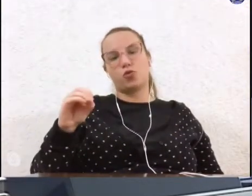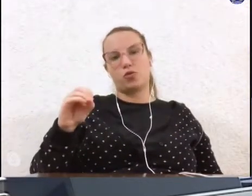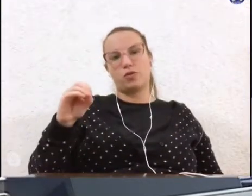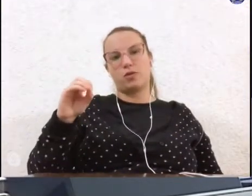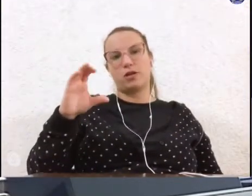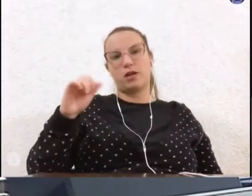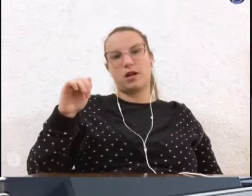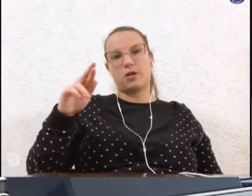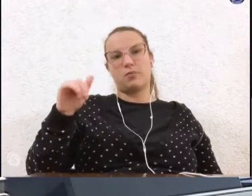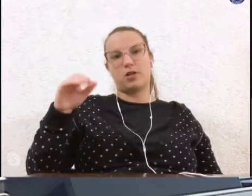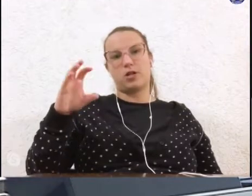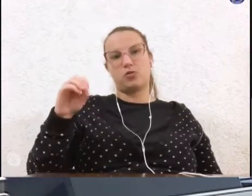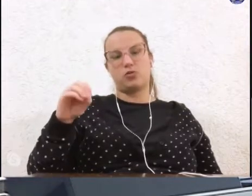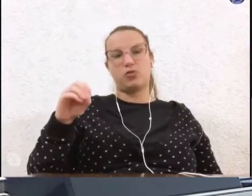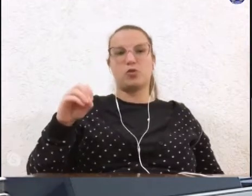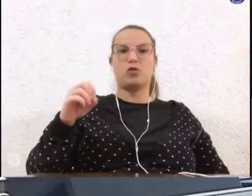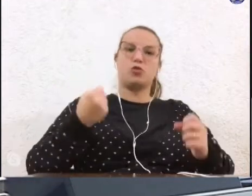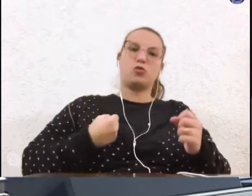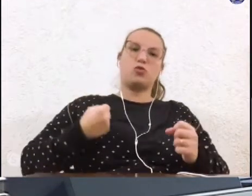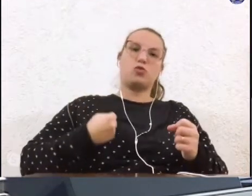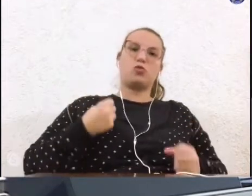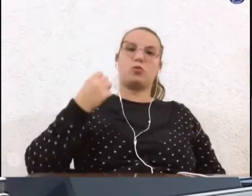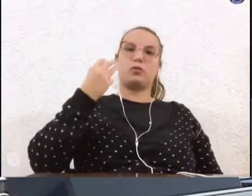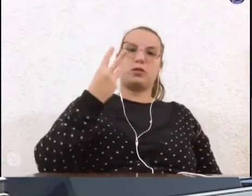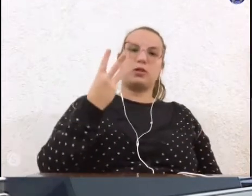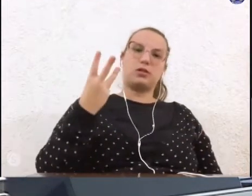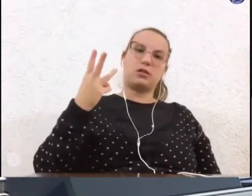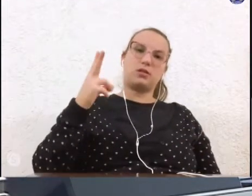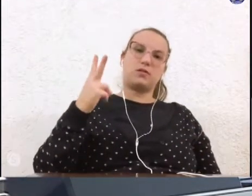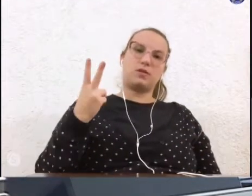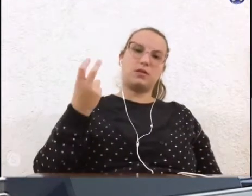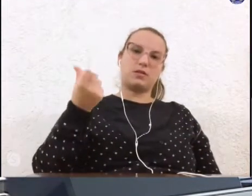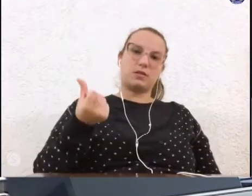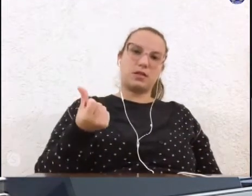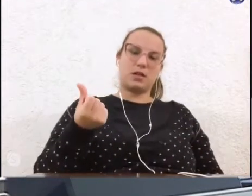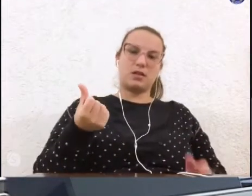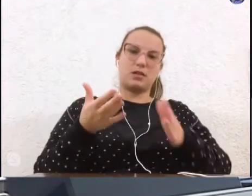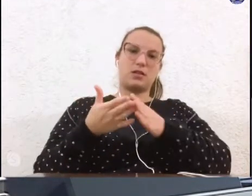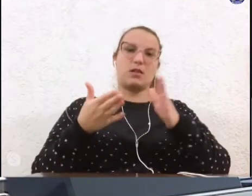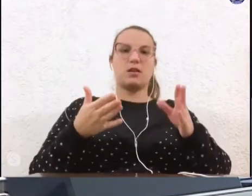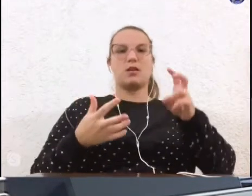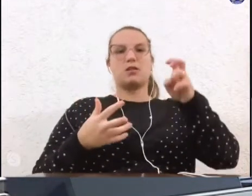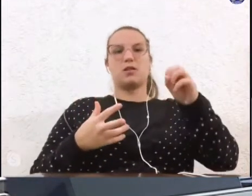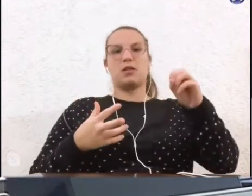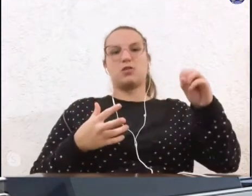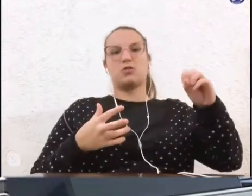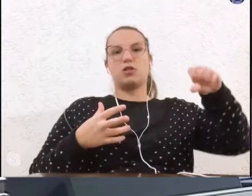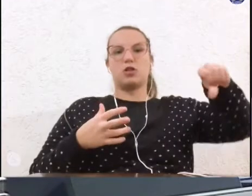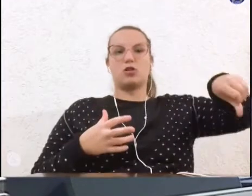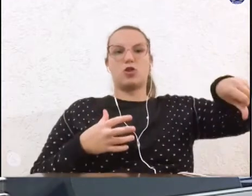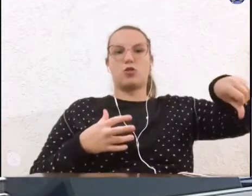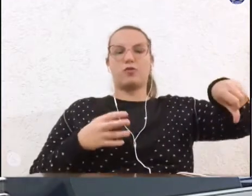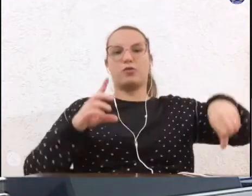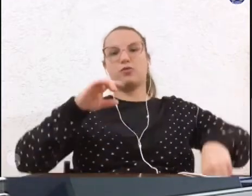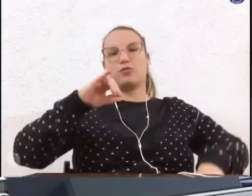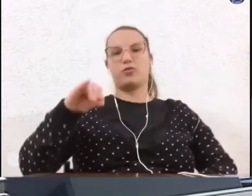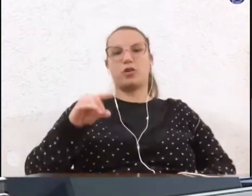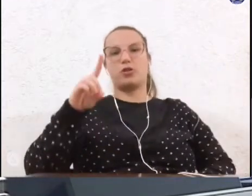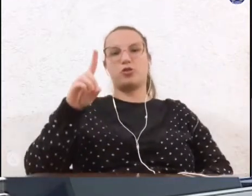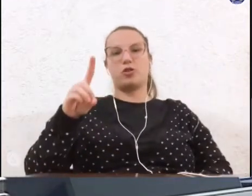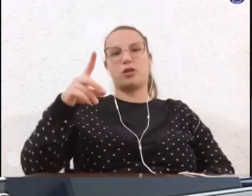entre os números 326 e 509 no Jardim Panorama.